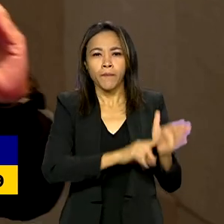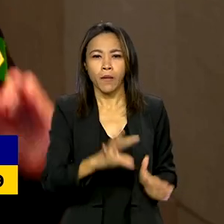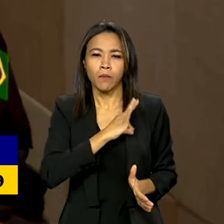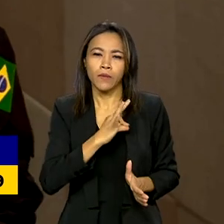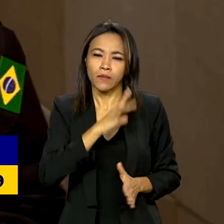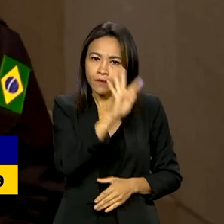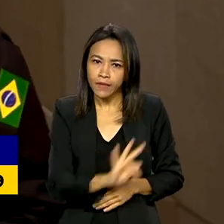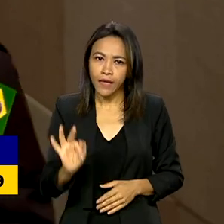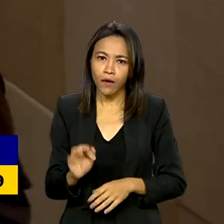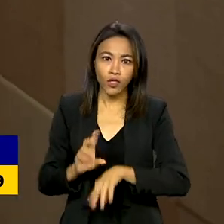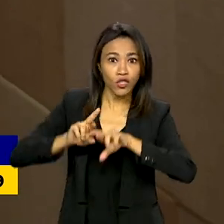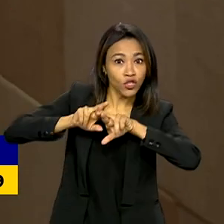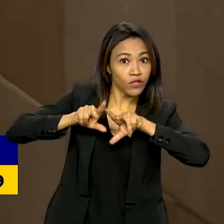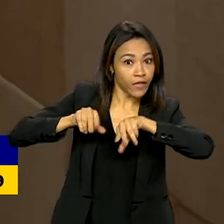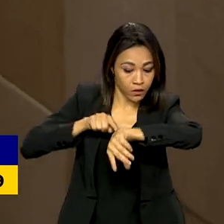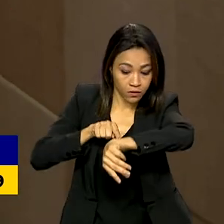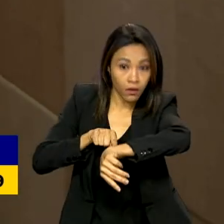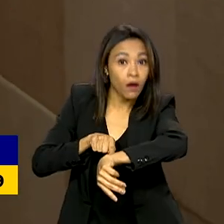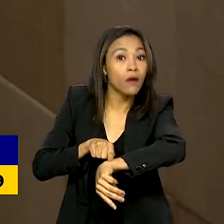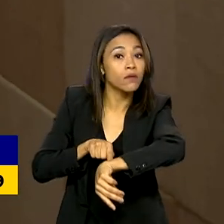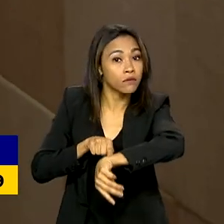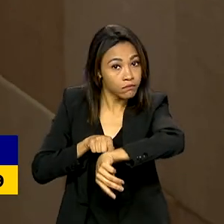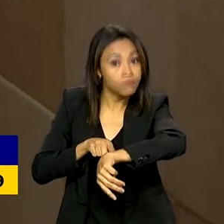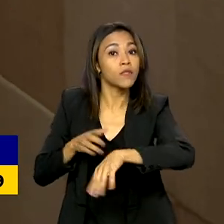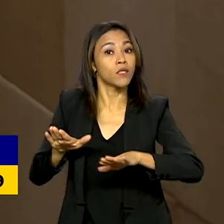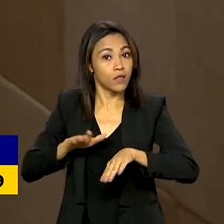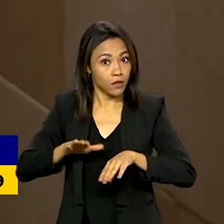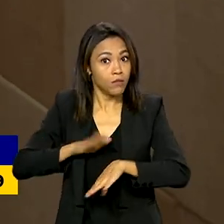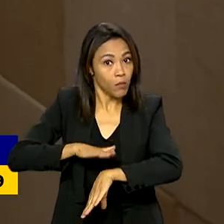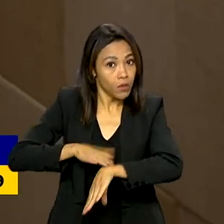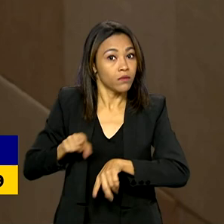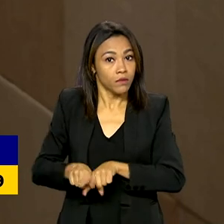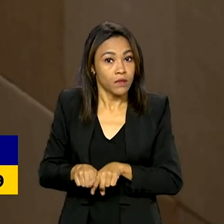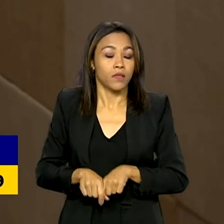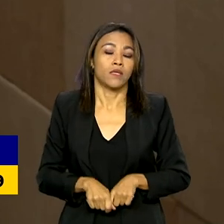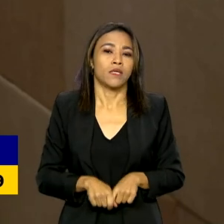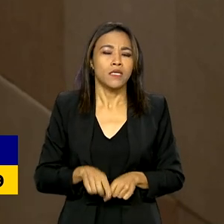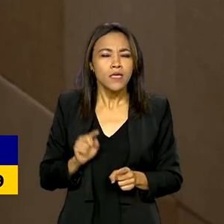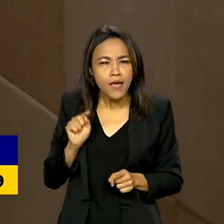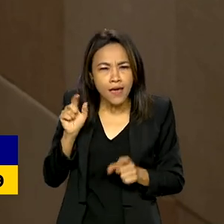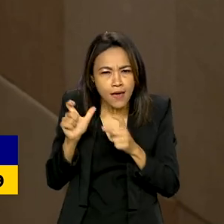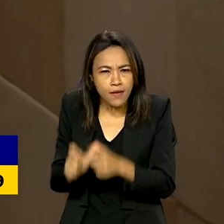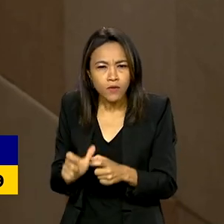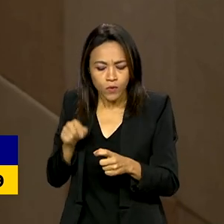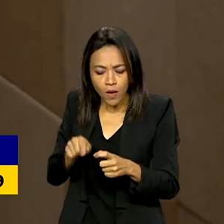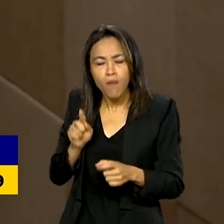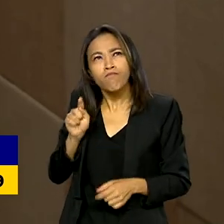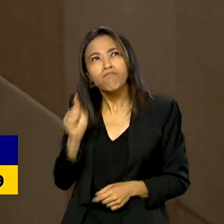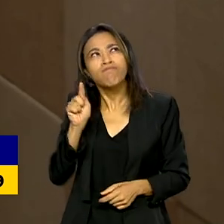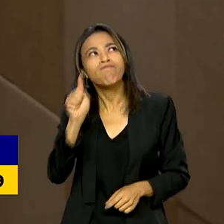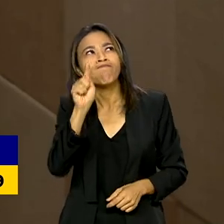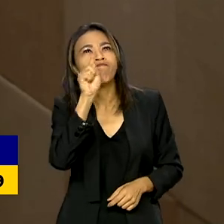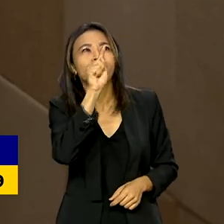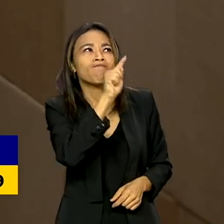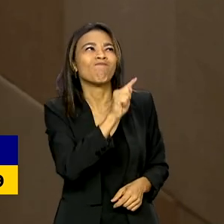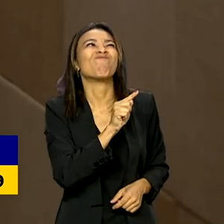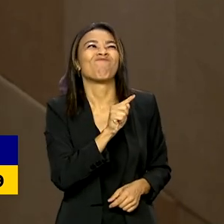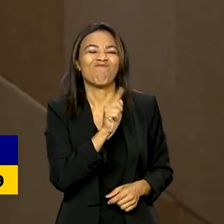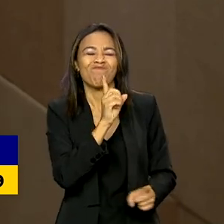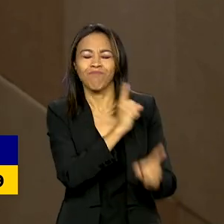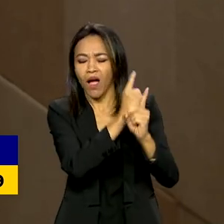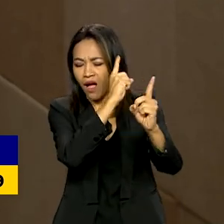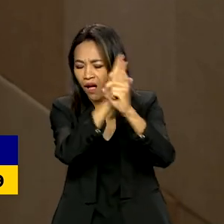em diferentes horários e em diferentes momentos. E desses locais, nós encontramos exploração